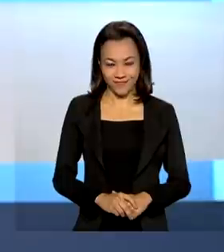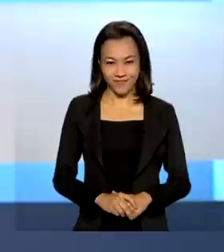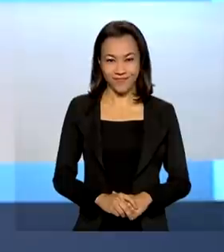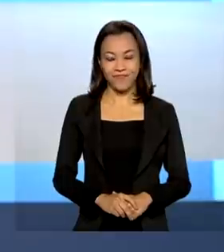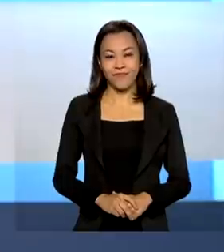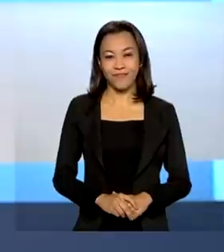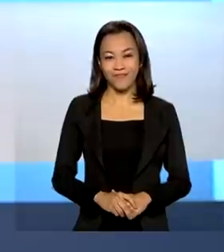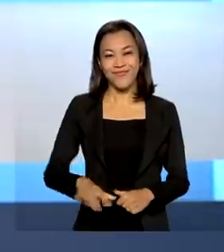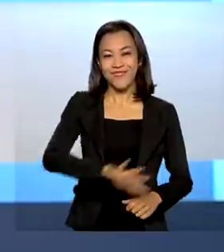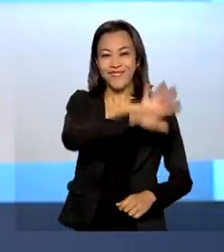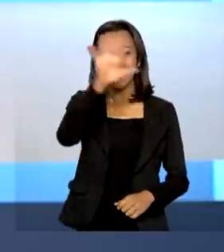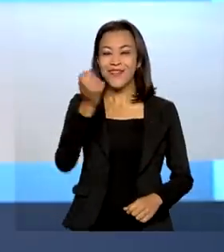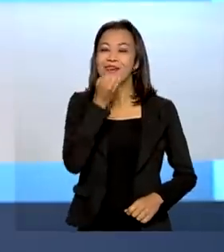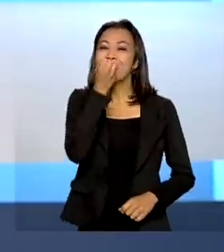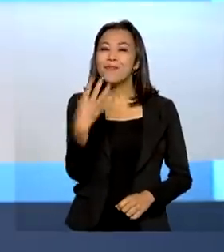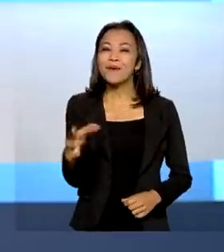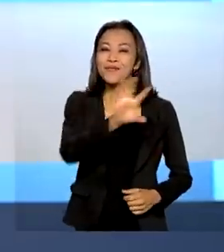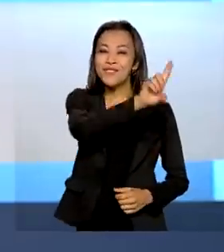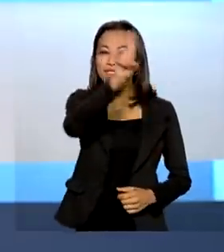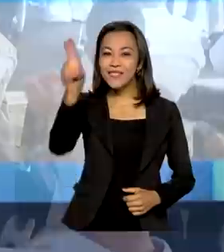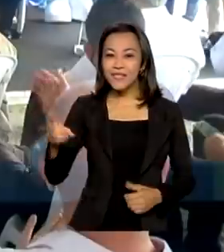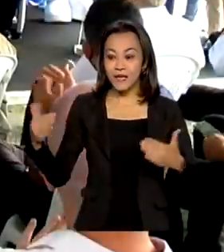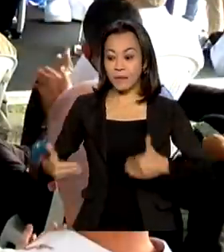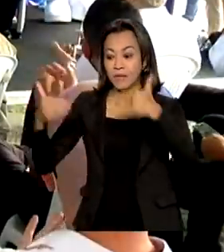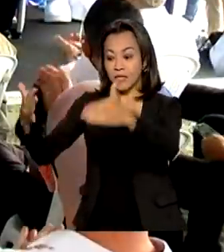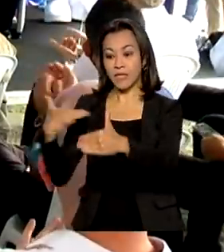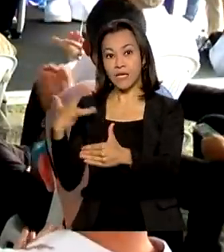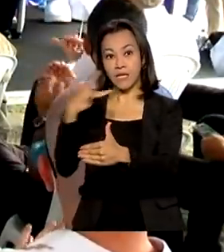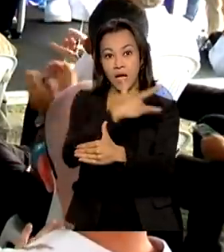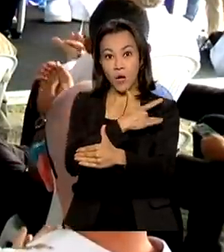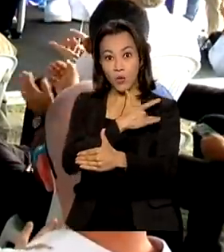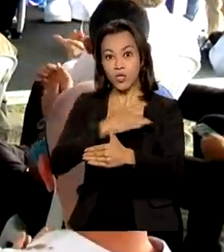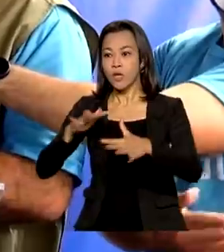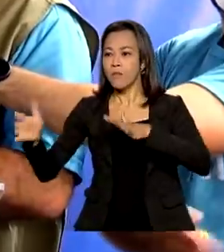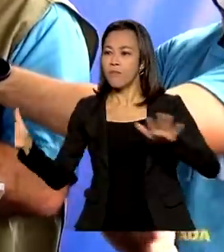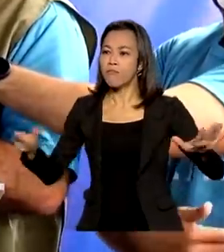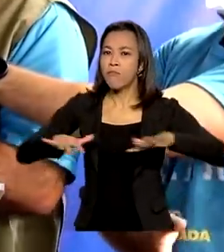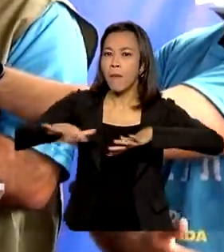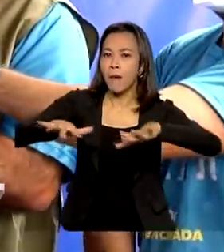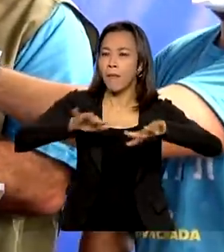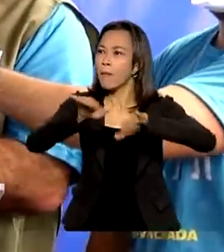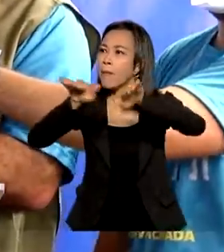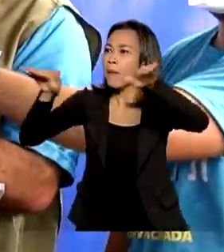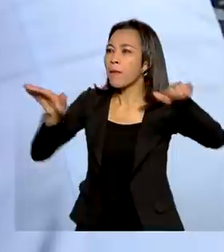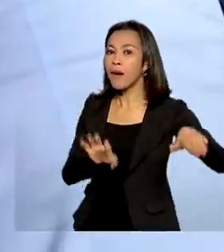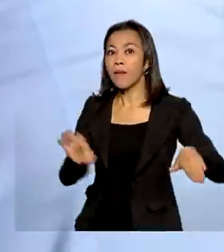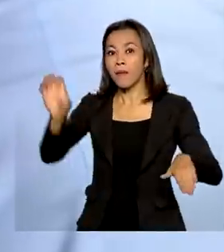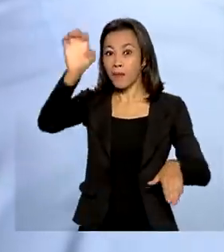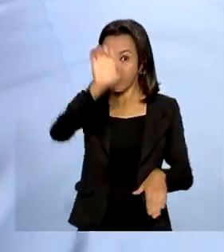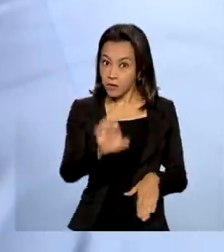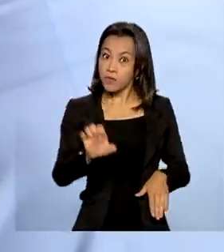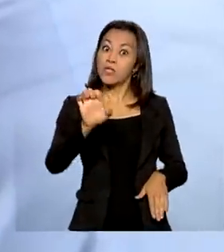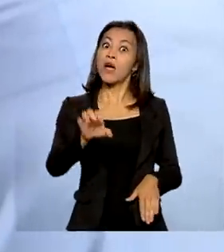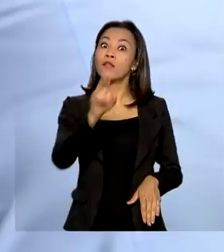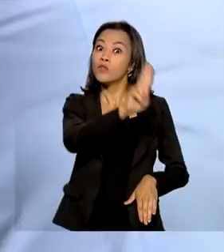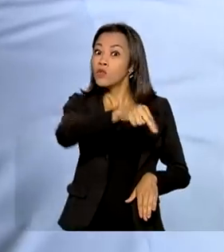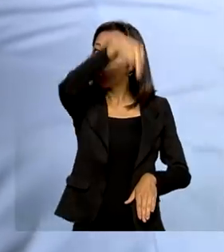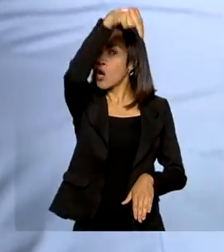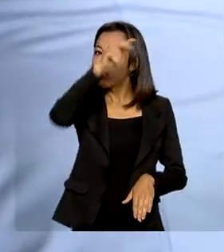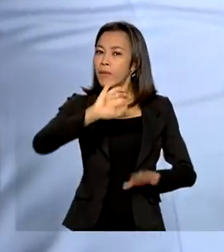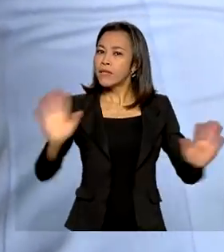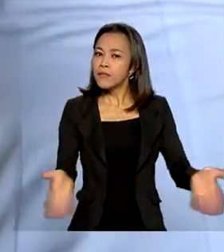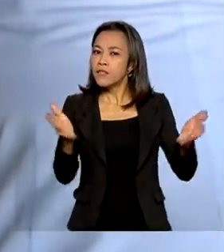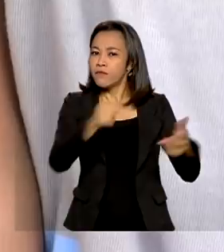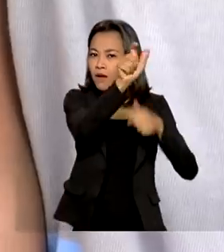Olá, bom dia! Ministério da Saúde promove mobilização em sete estados da região norte para incentivar a